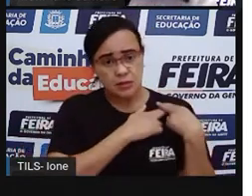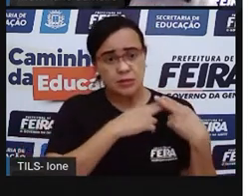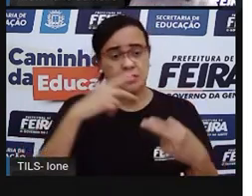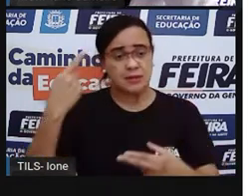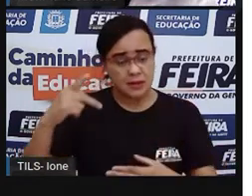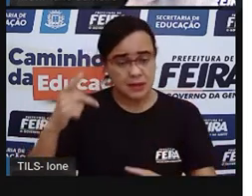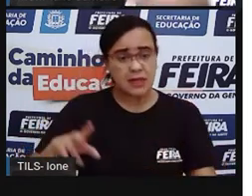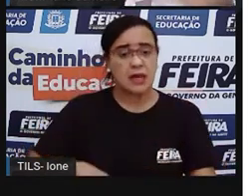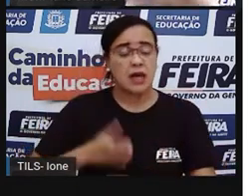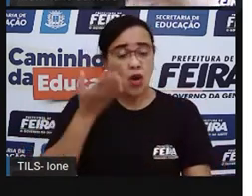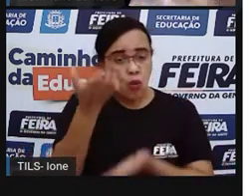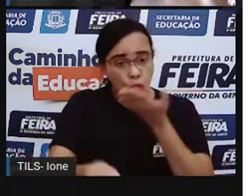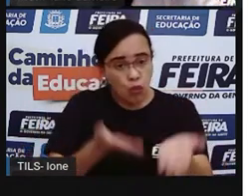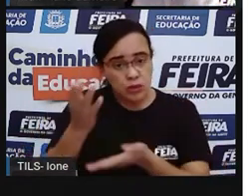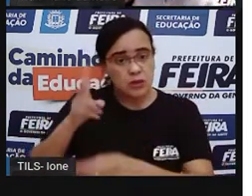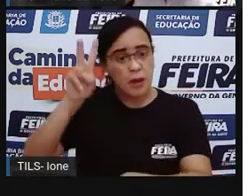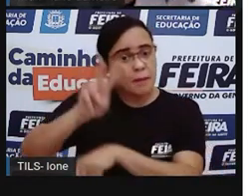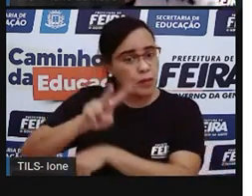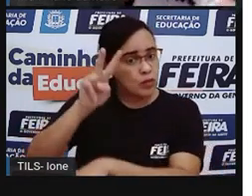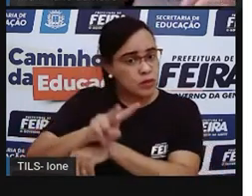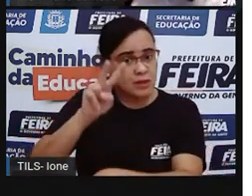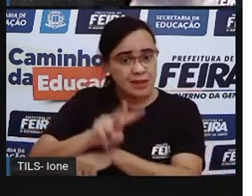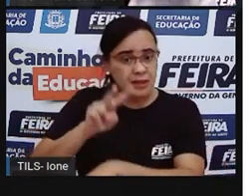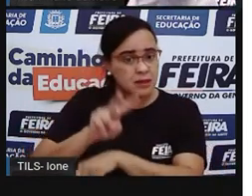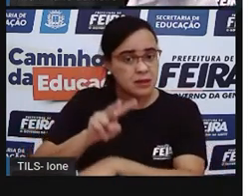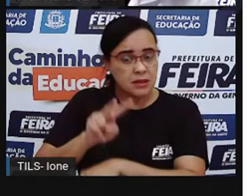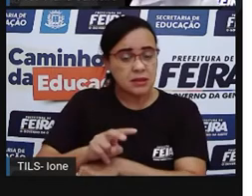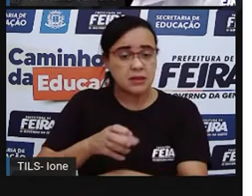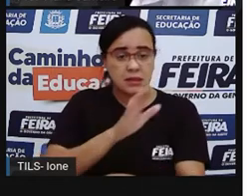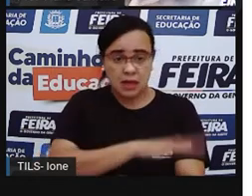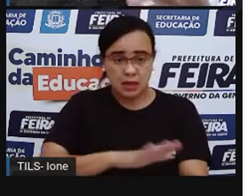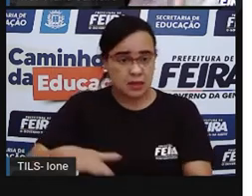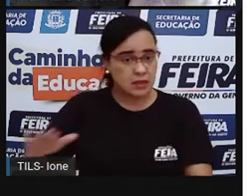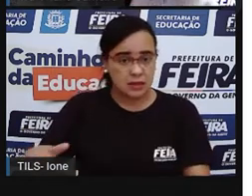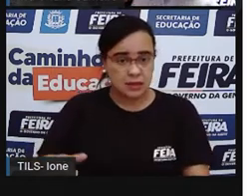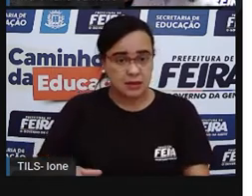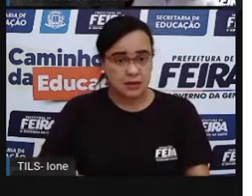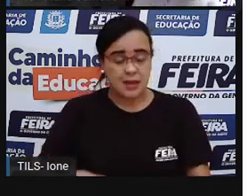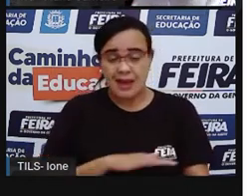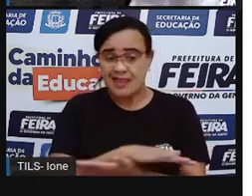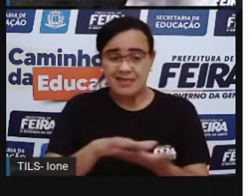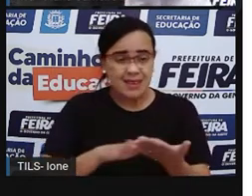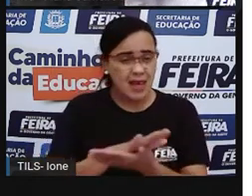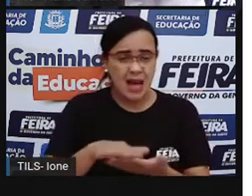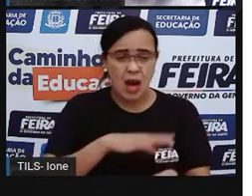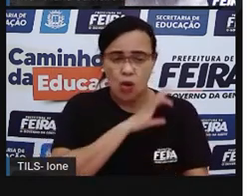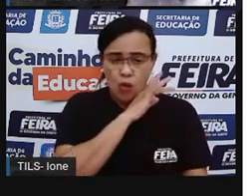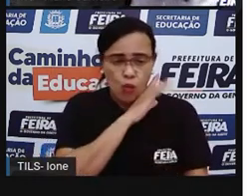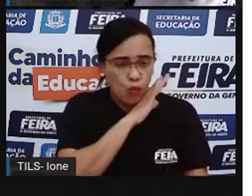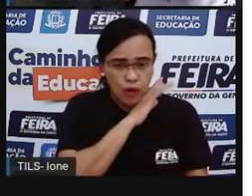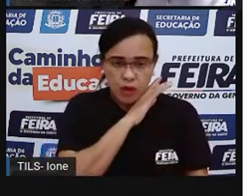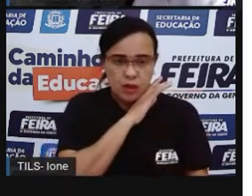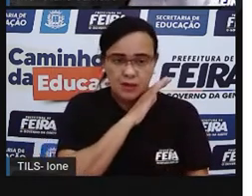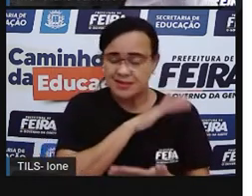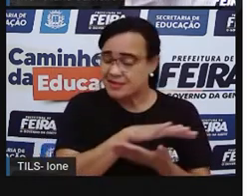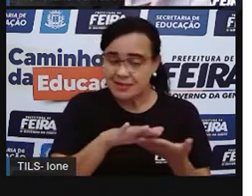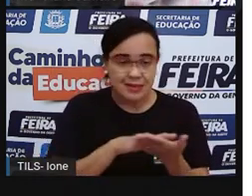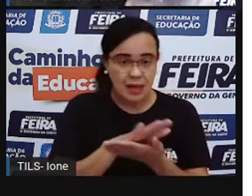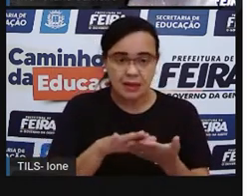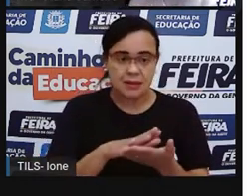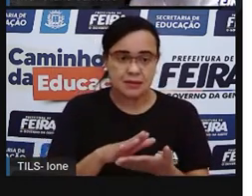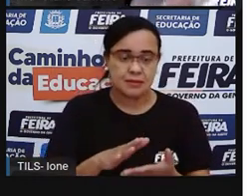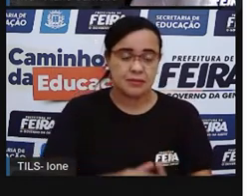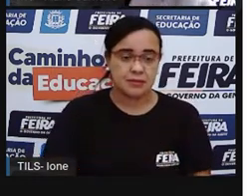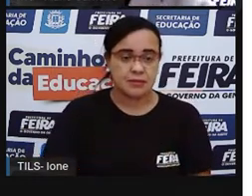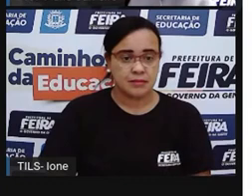aquela criança, de não deixar que nada de mal aconteça a ela. Na escola, por exemplo, é papel de todos os adultos que estão na